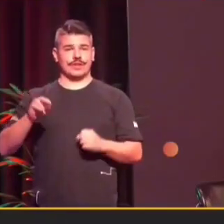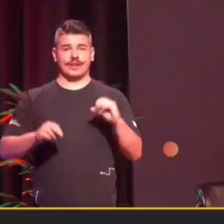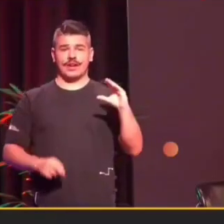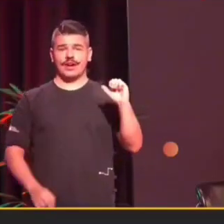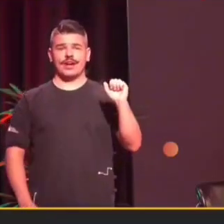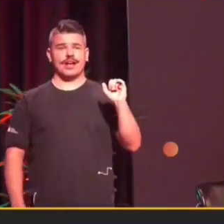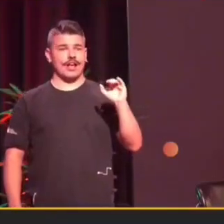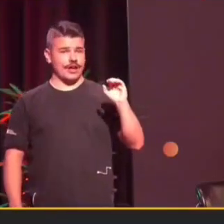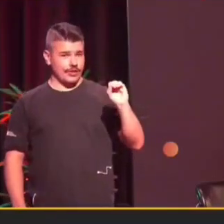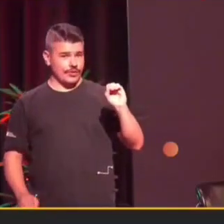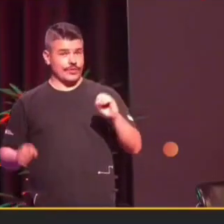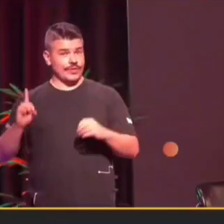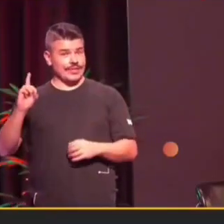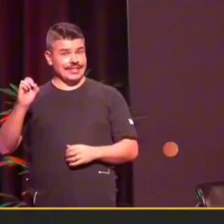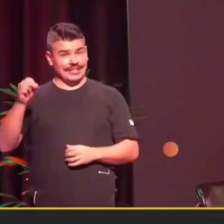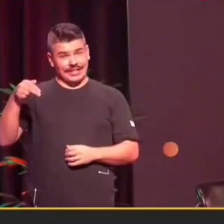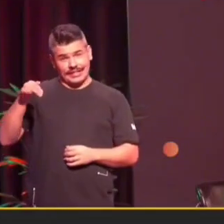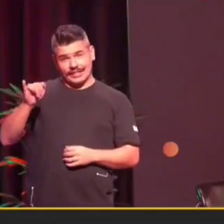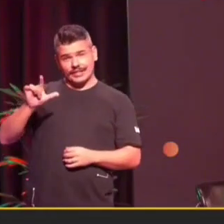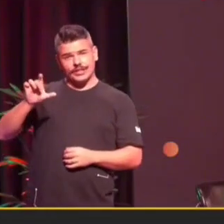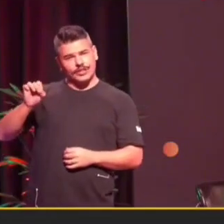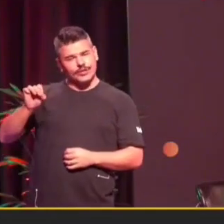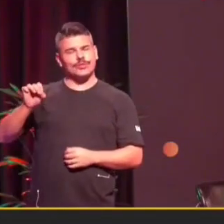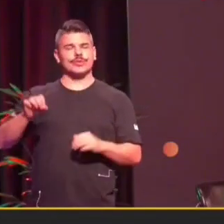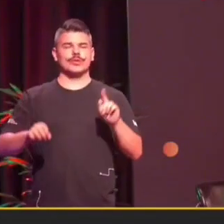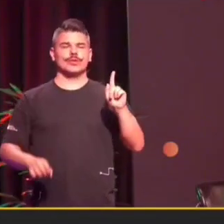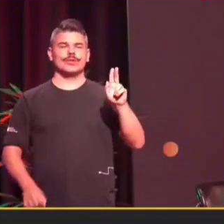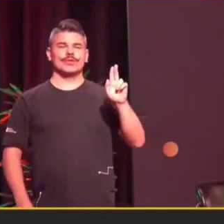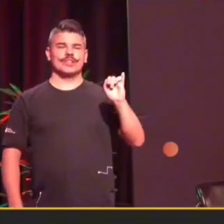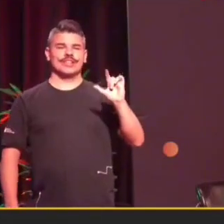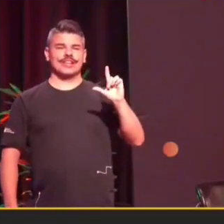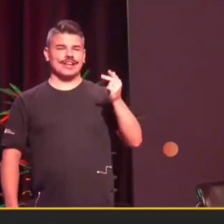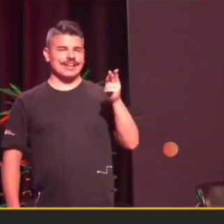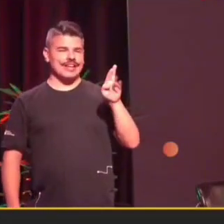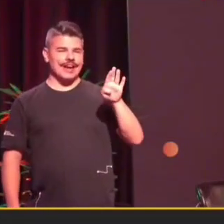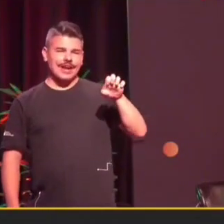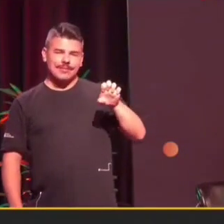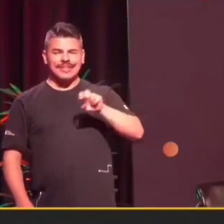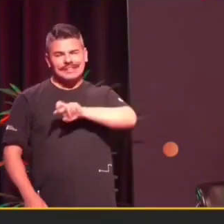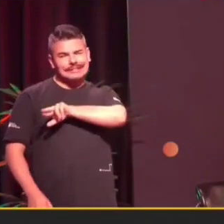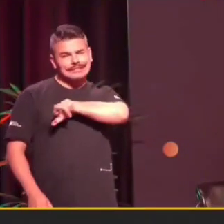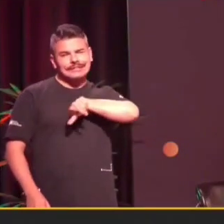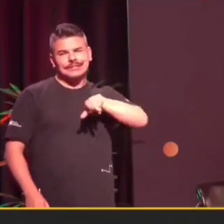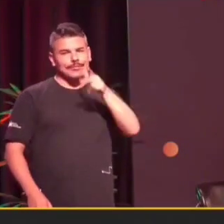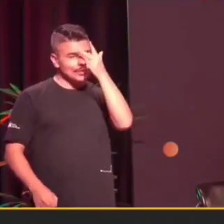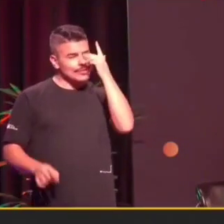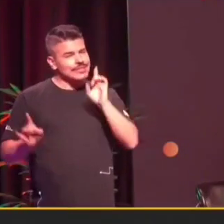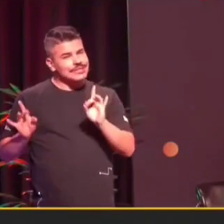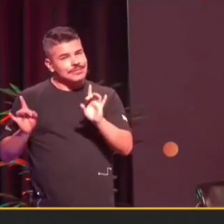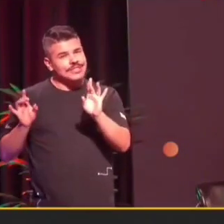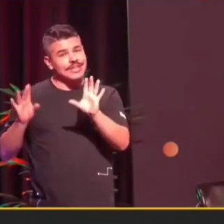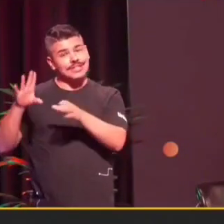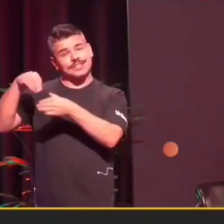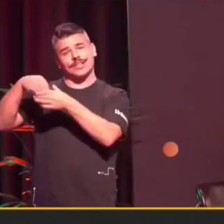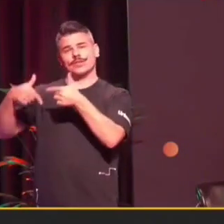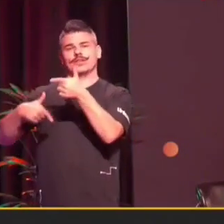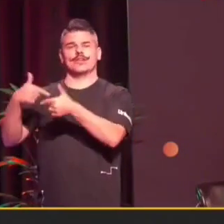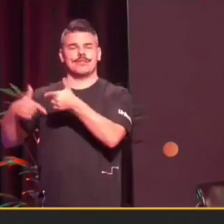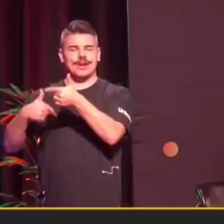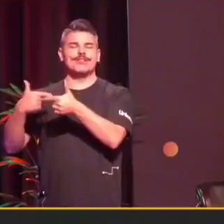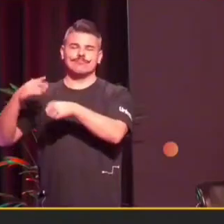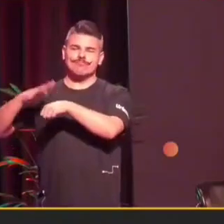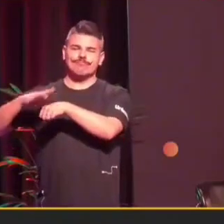o Danilo, a Tamires e o Guilherme. Tem pessoas muito especiais que fazem isso acontecer.